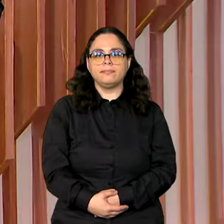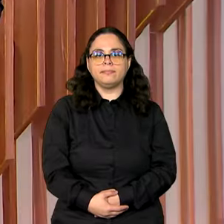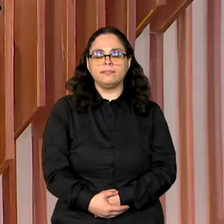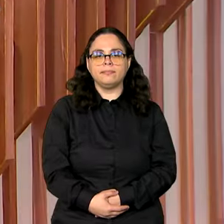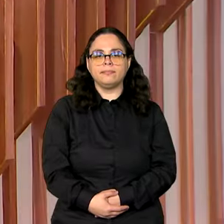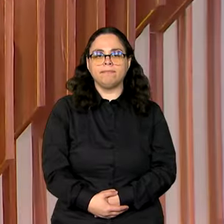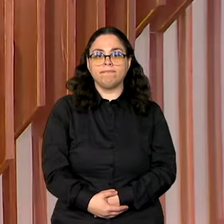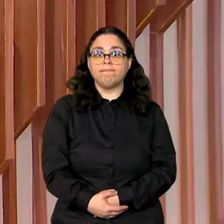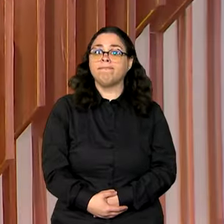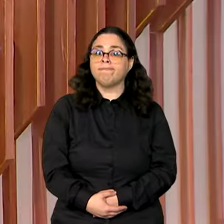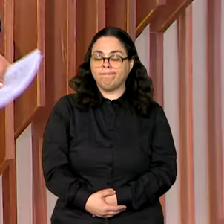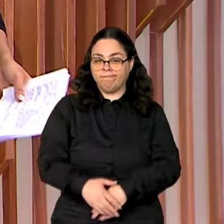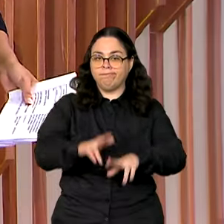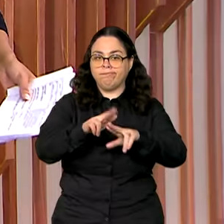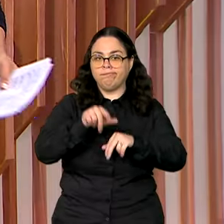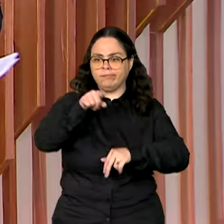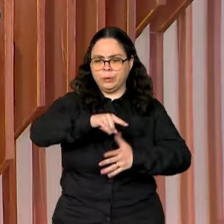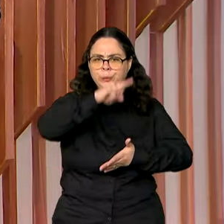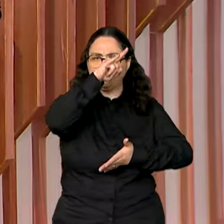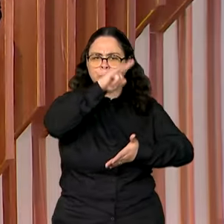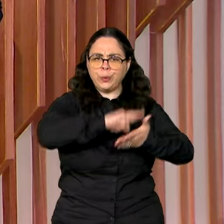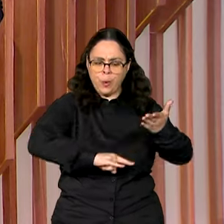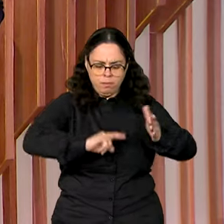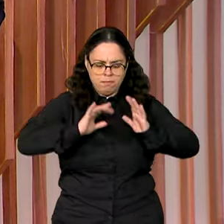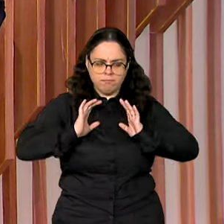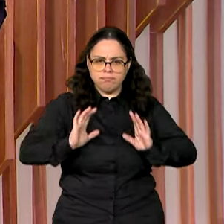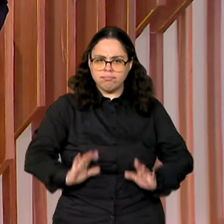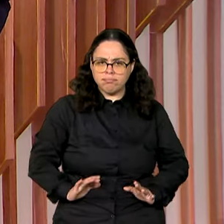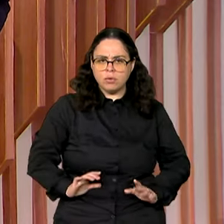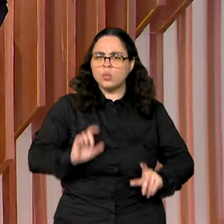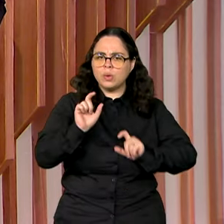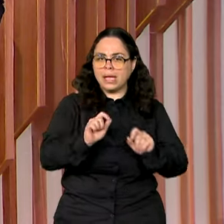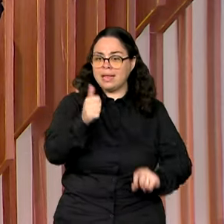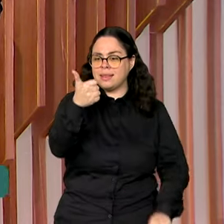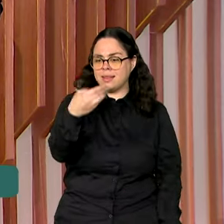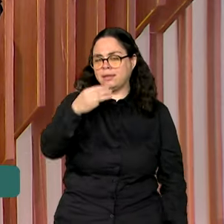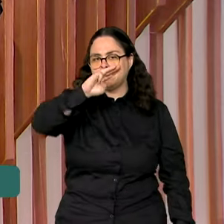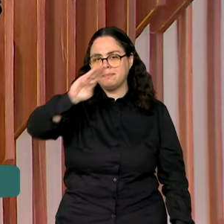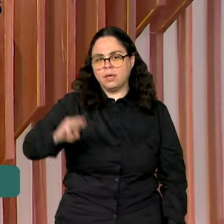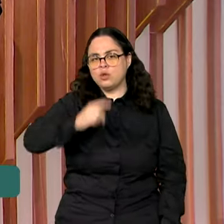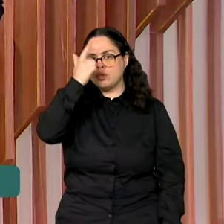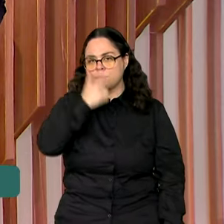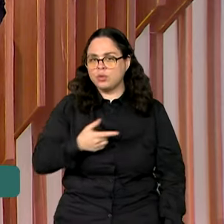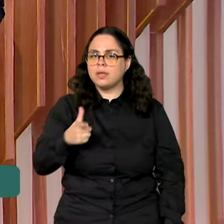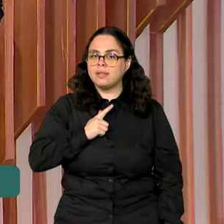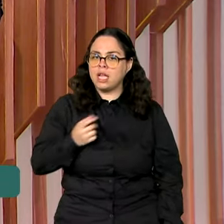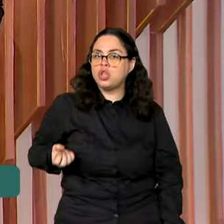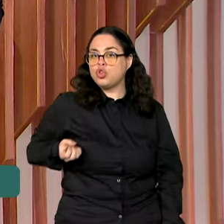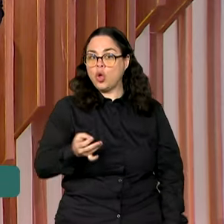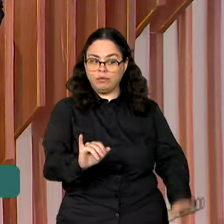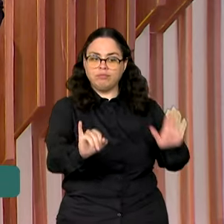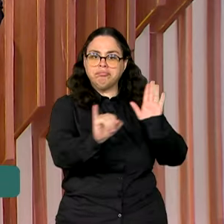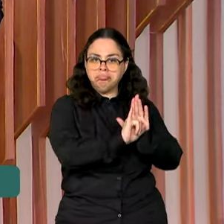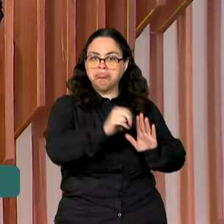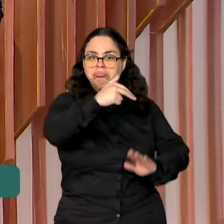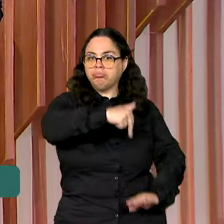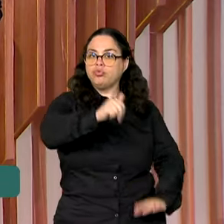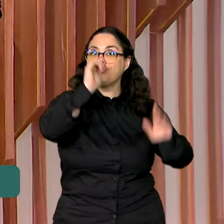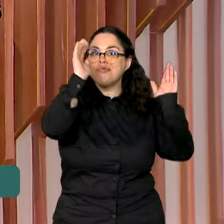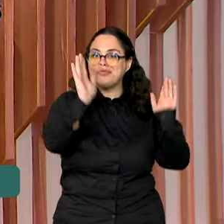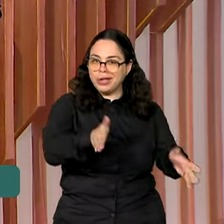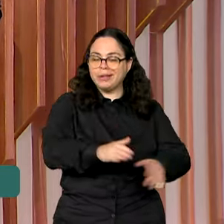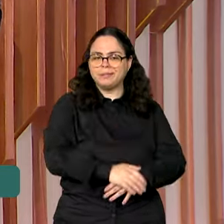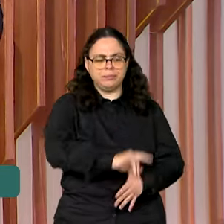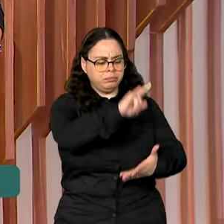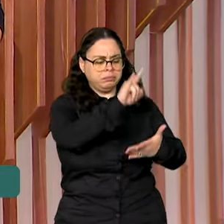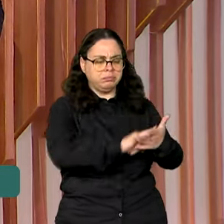E por falar em documento e cidadania 13 milhões de brasileiros já têm a nova Carteira de Identidade Nacional.